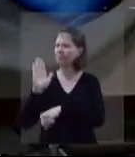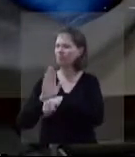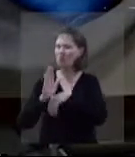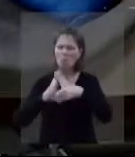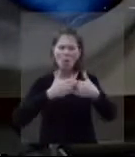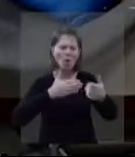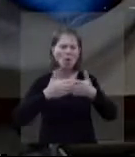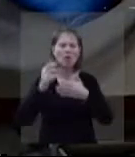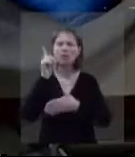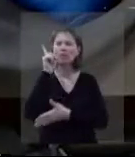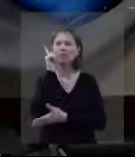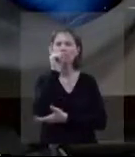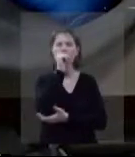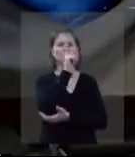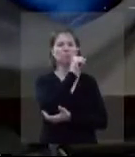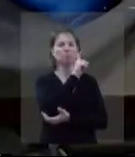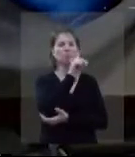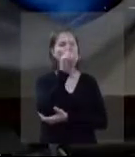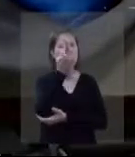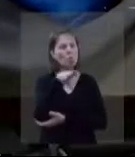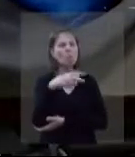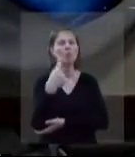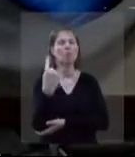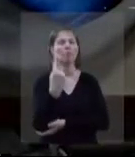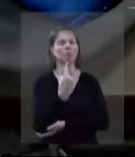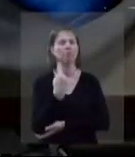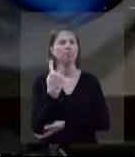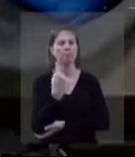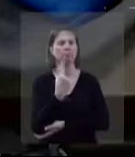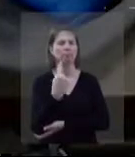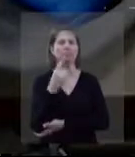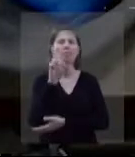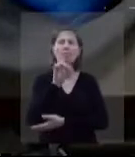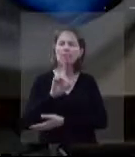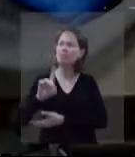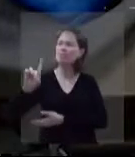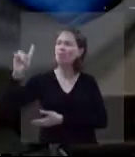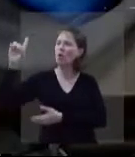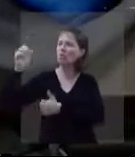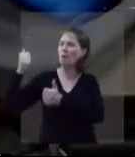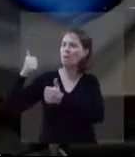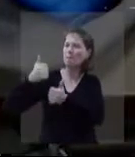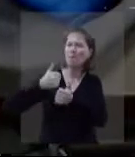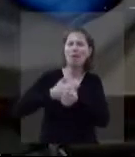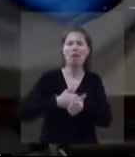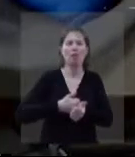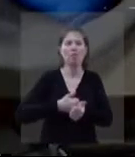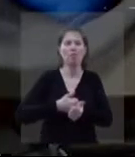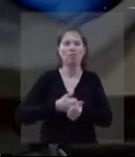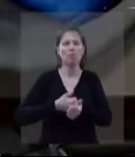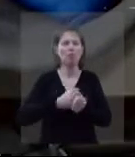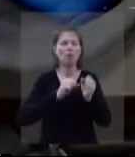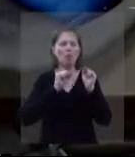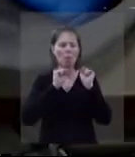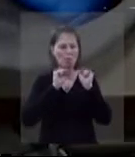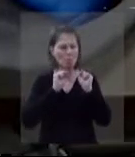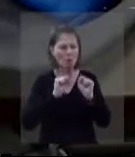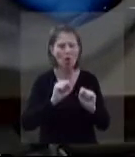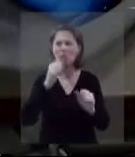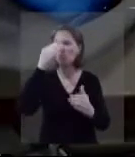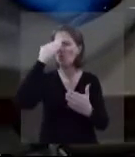faz enfrentar qualquer dificuldade. Nunca estamos sozinhas. Deus está sempre por perto.